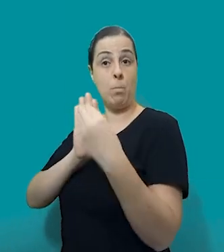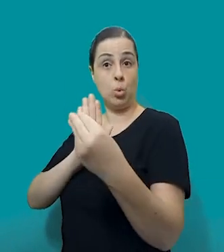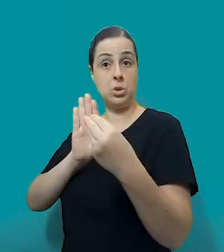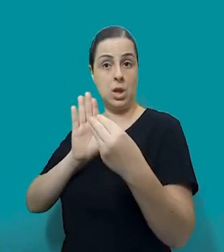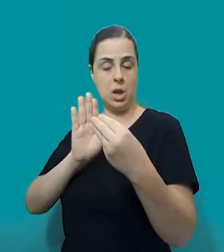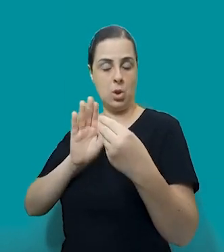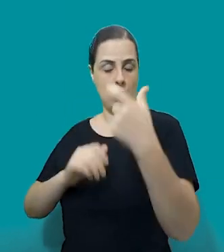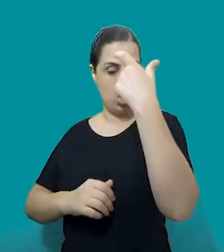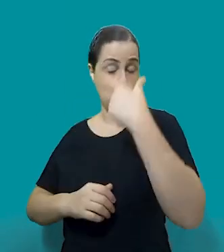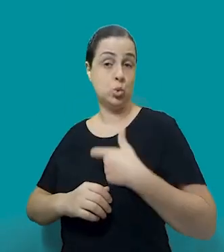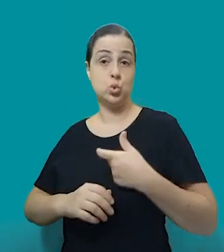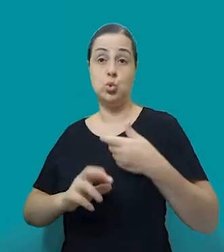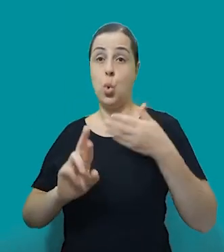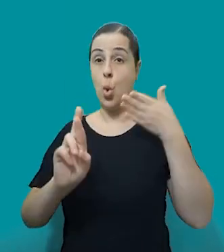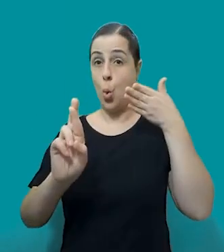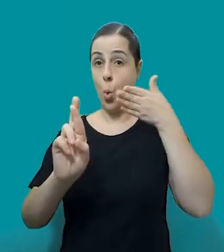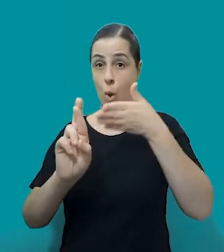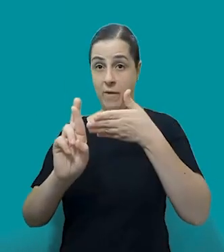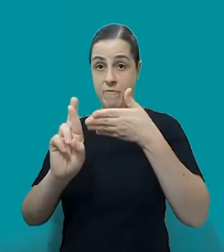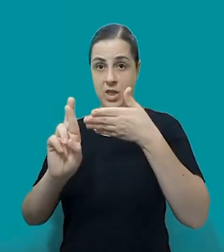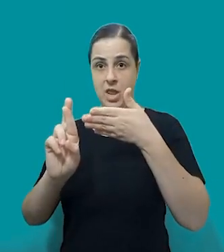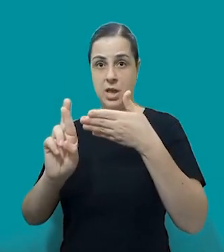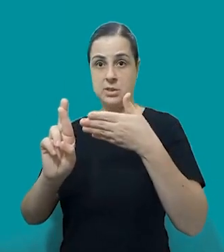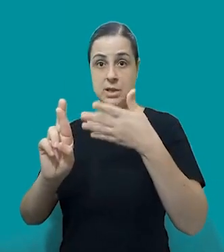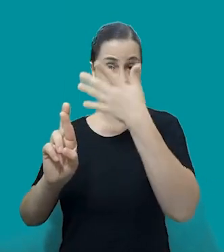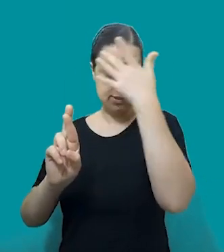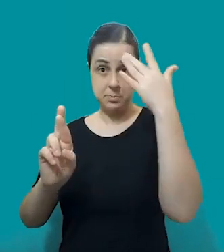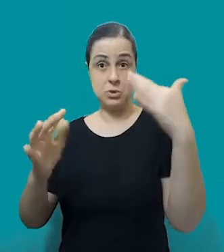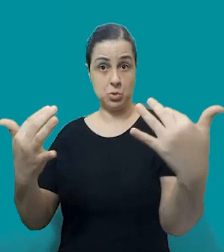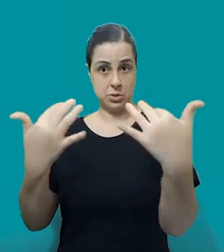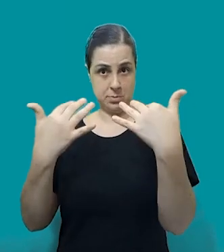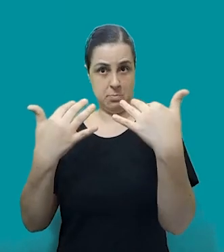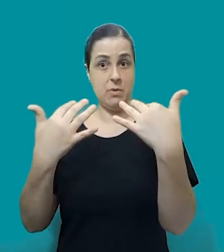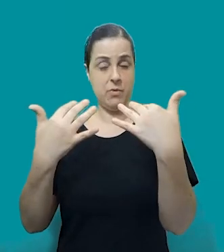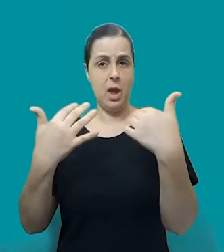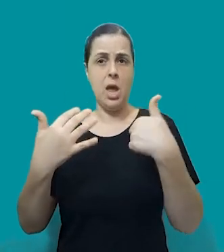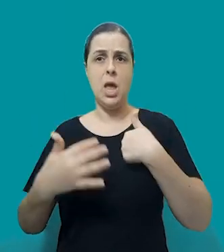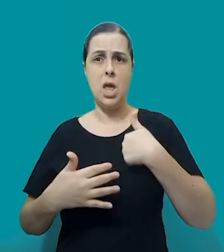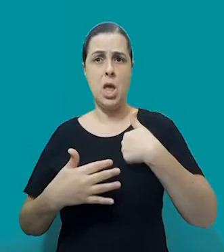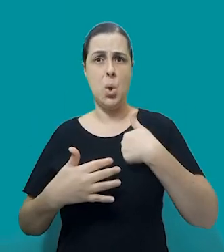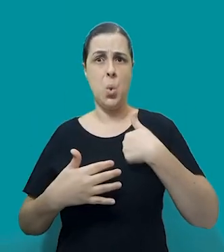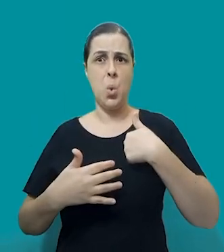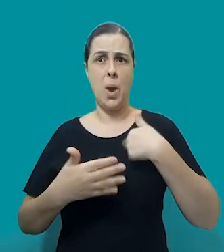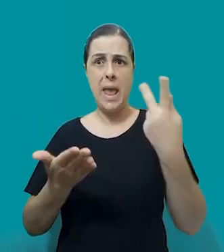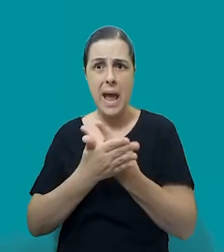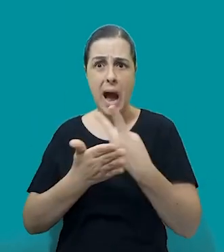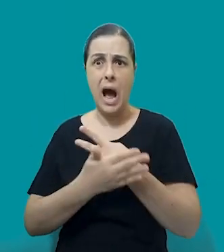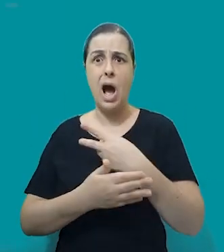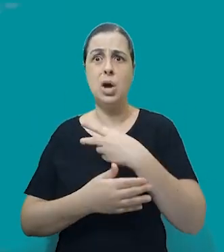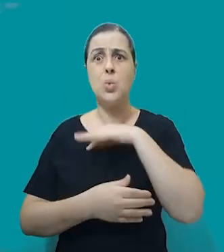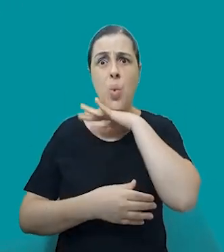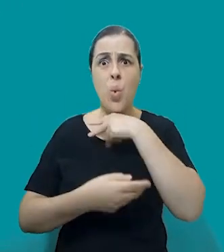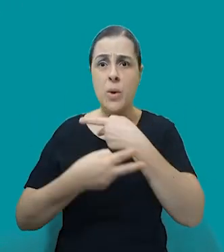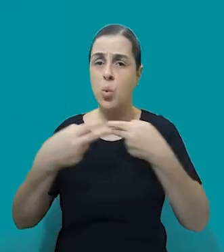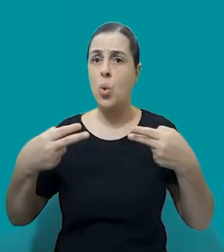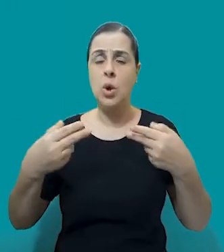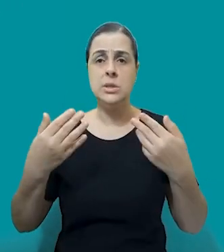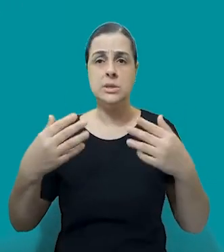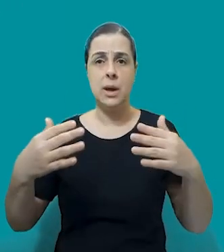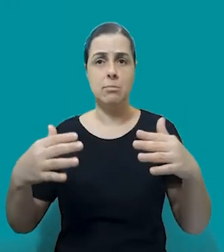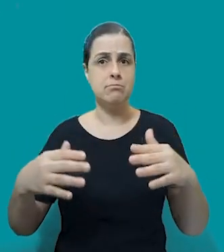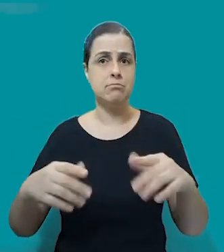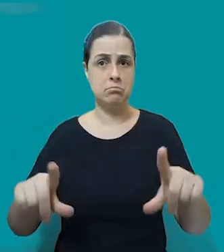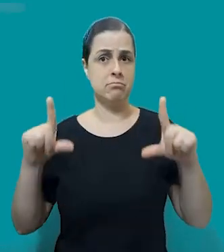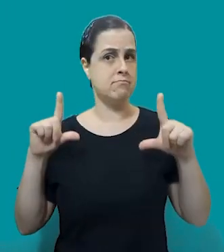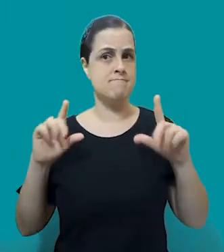Então, assim, tudo, no fundo, tudo passa pela educação, né? Eu acho que não só das crianças e dos adolescentes e desses